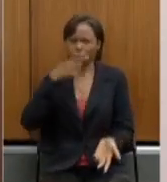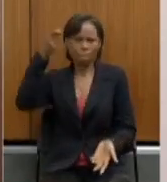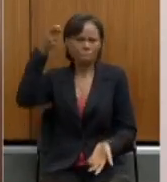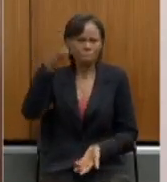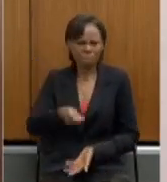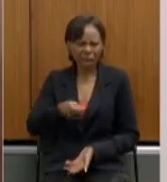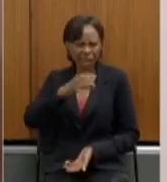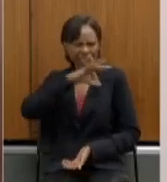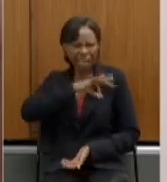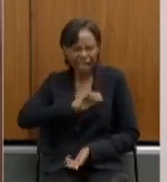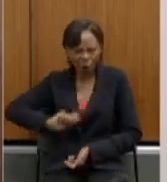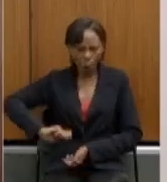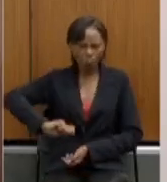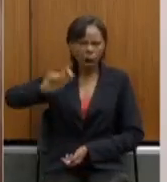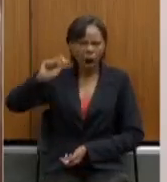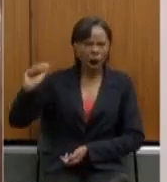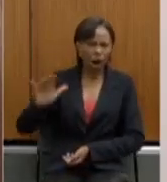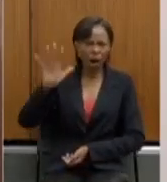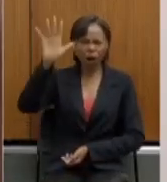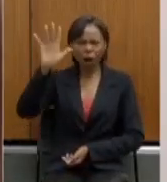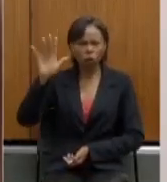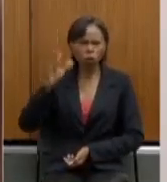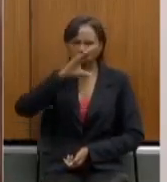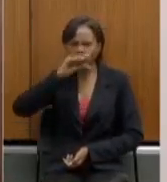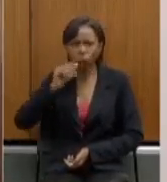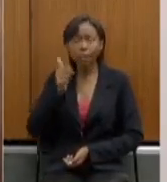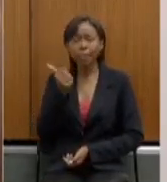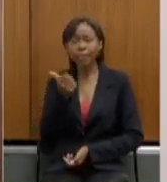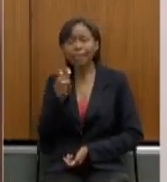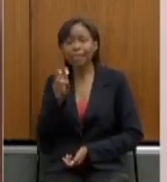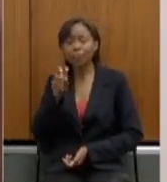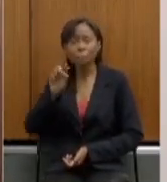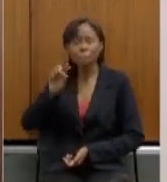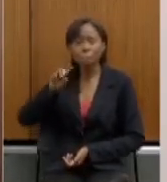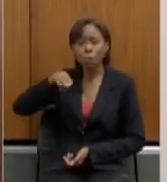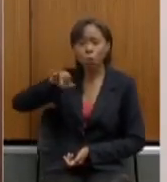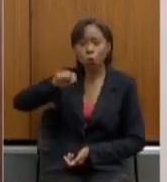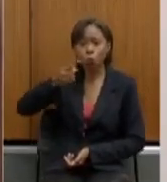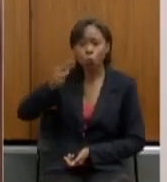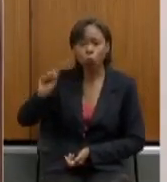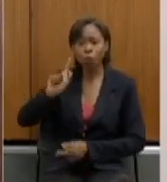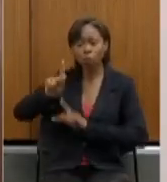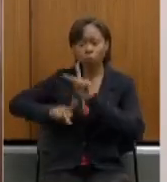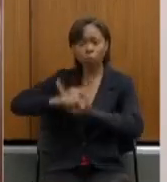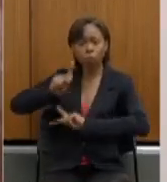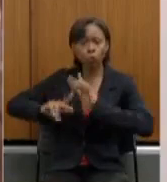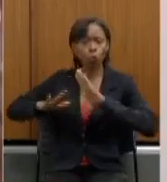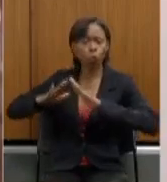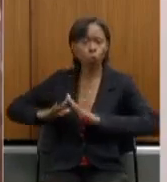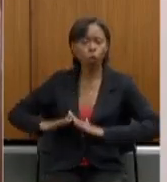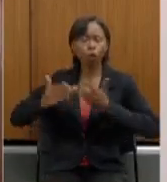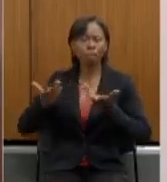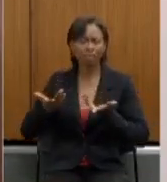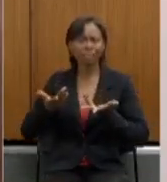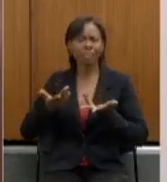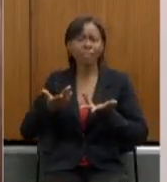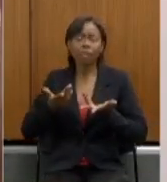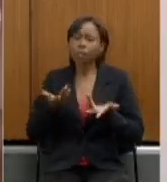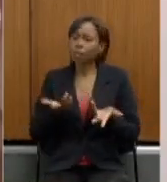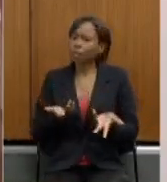que são 15 milhões de habitantes 14 milhões e 800 não poderiam sofrer o desinvestimento